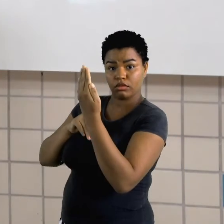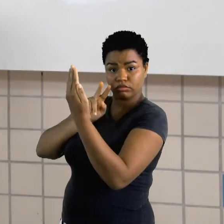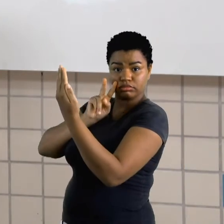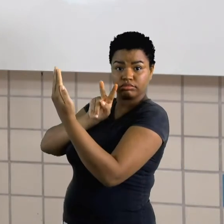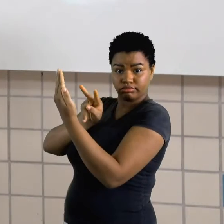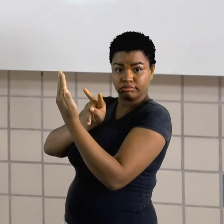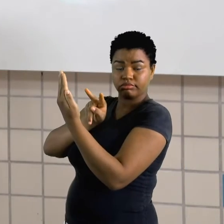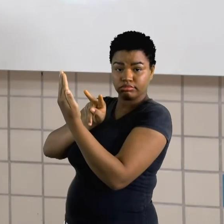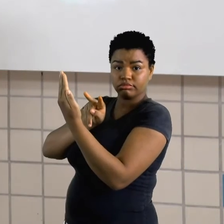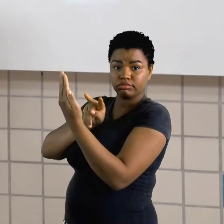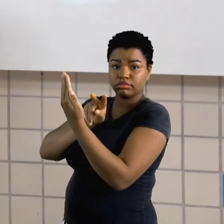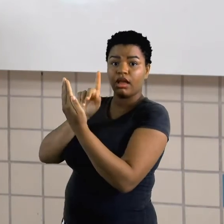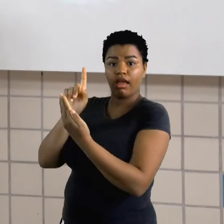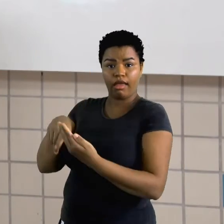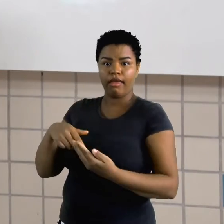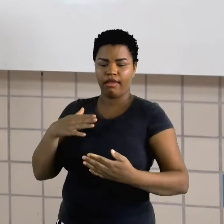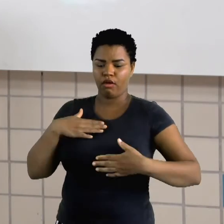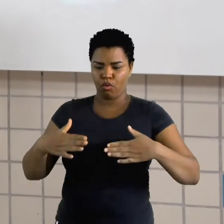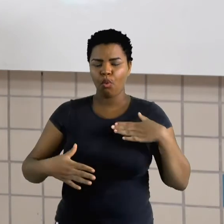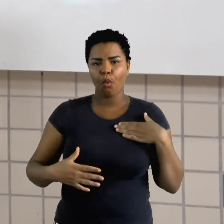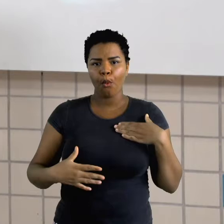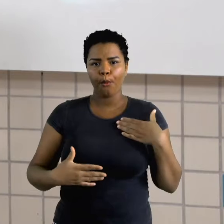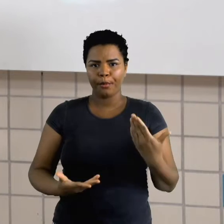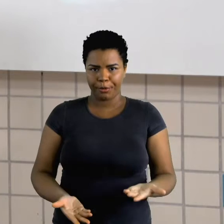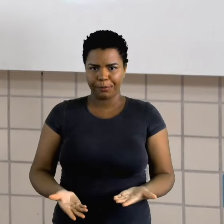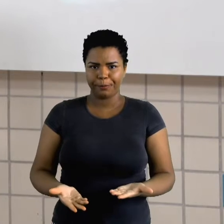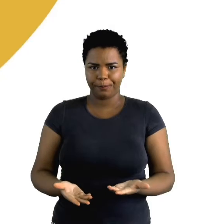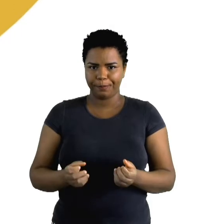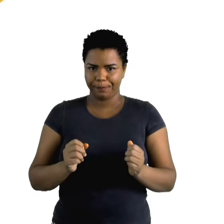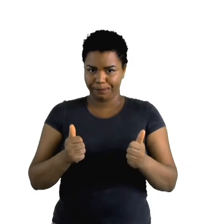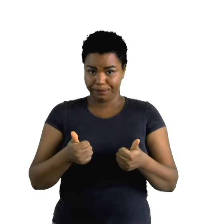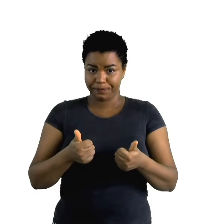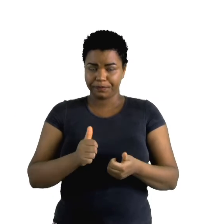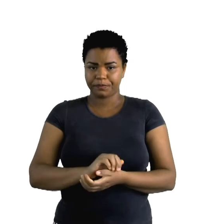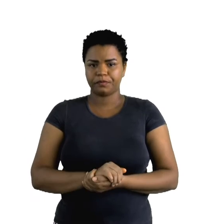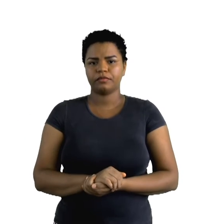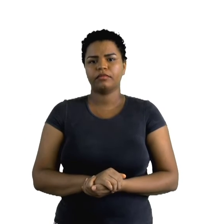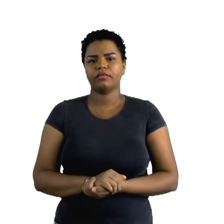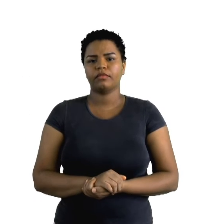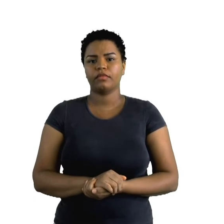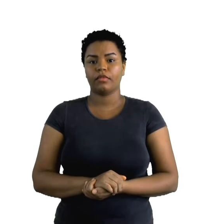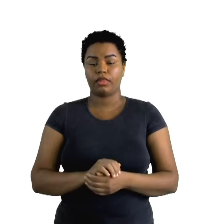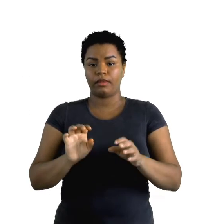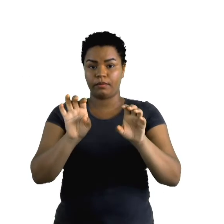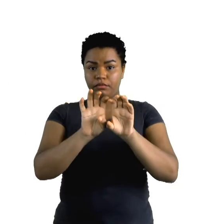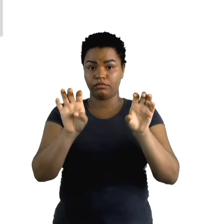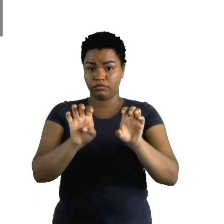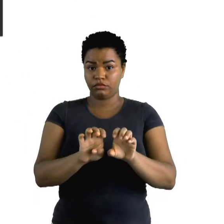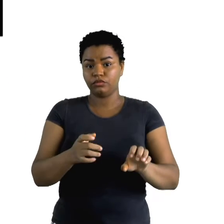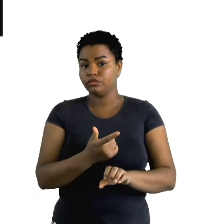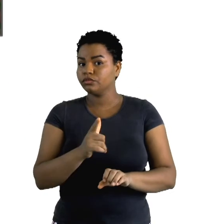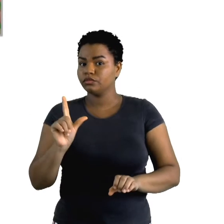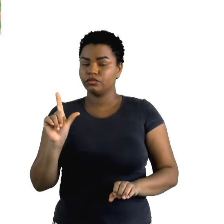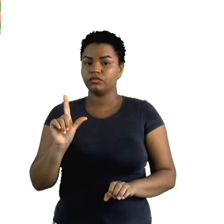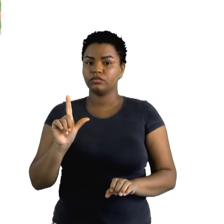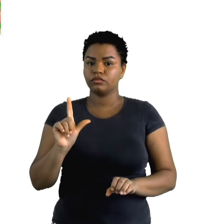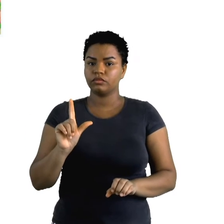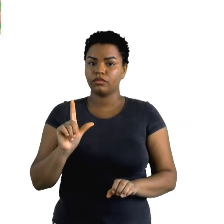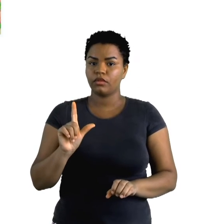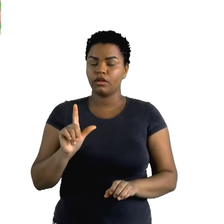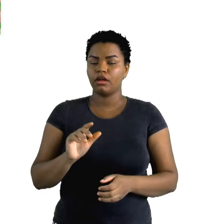Estão relacionados ao nosso corpo. Tudo bem? A outra estrutura para